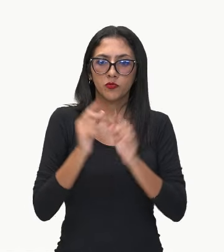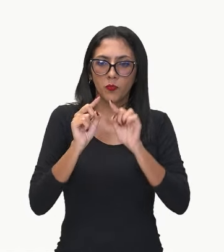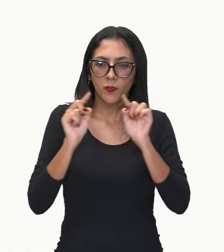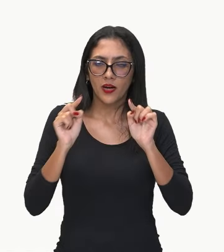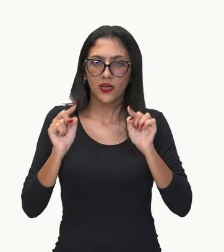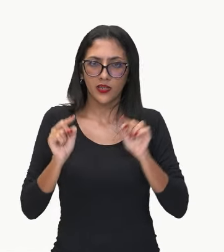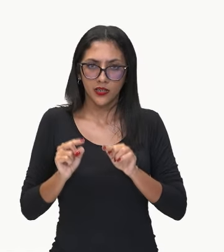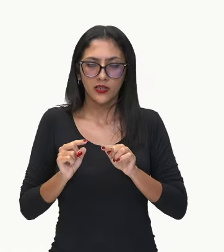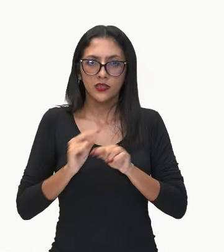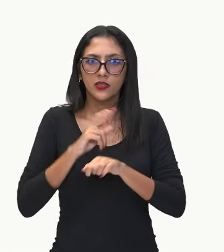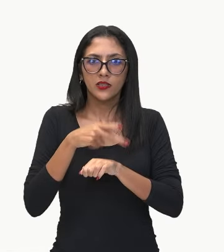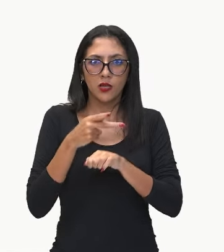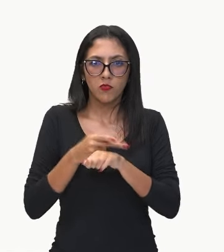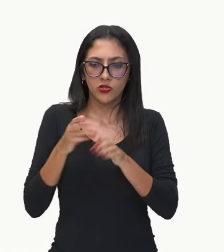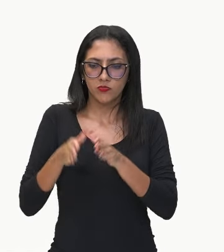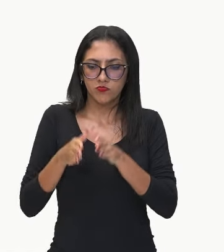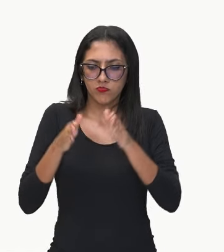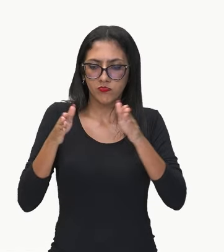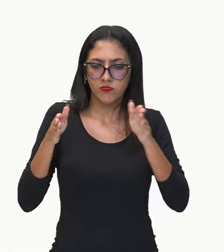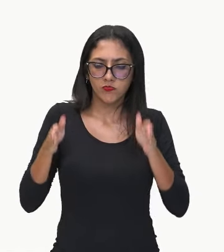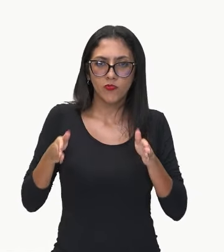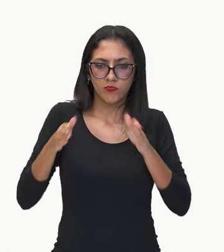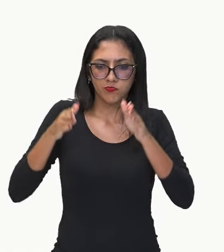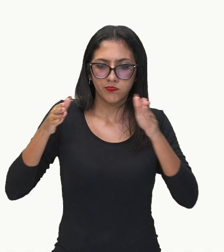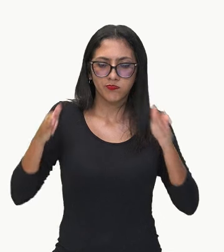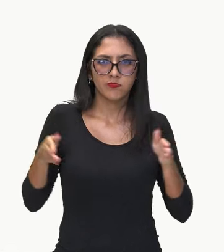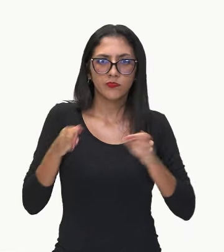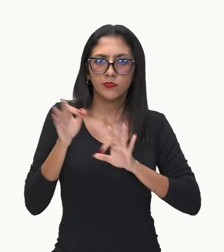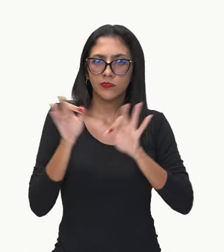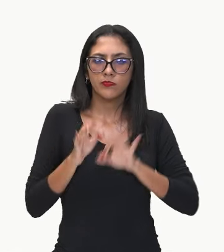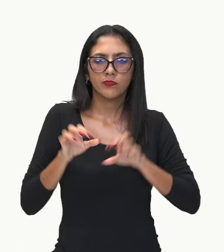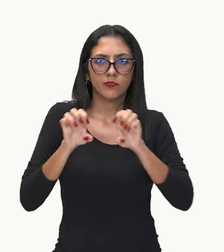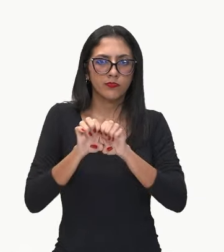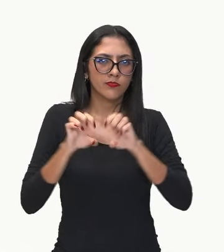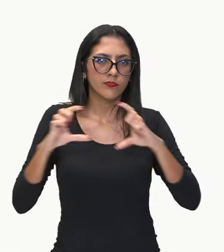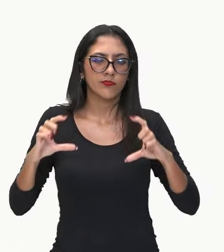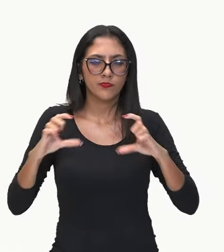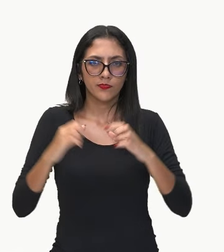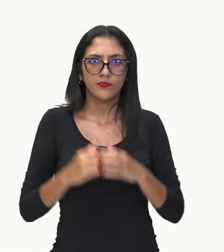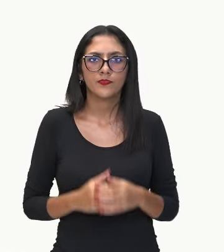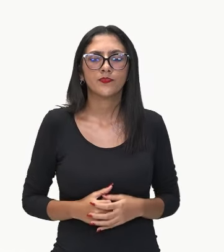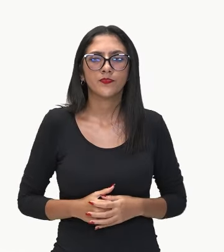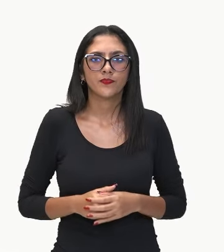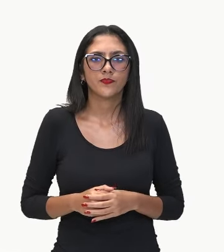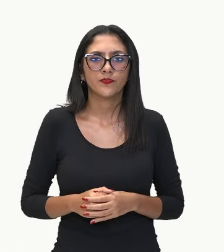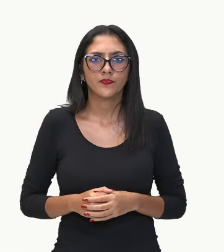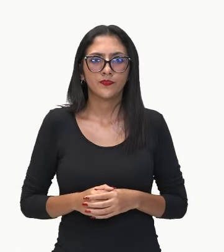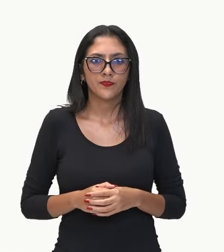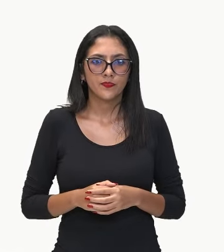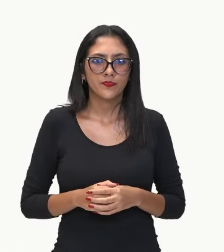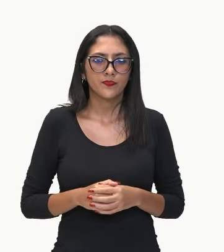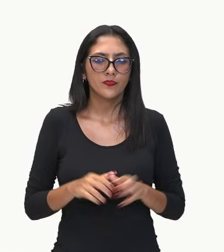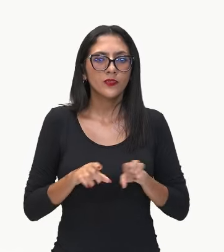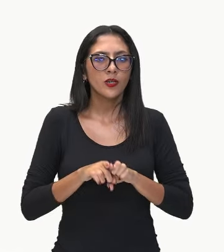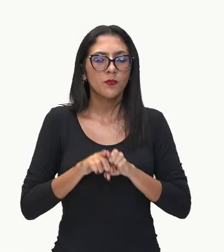para o colchete e depois para a chave. Tudo bem? Mas vamos aqui